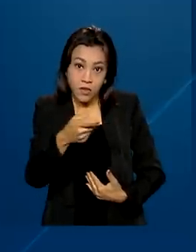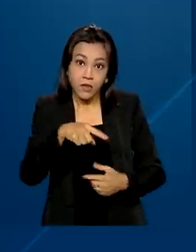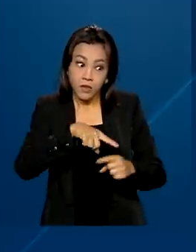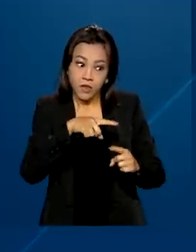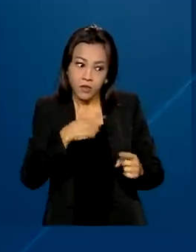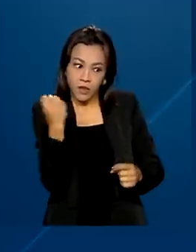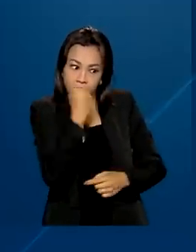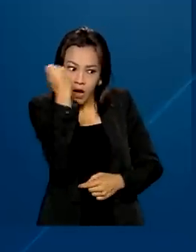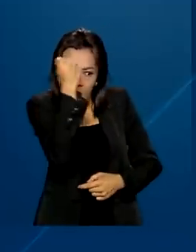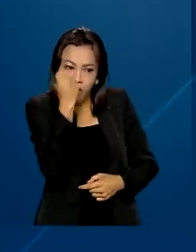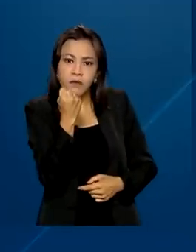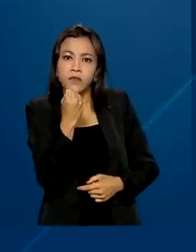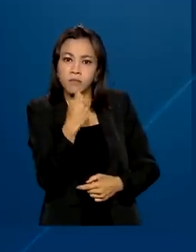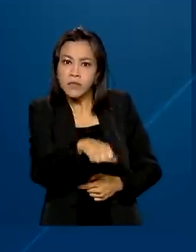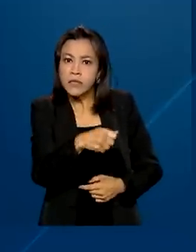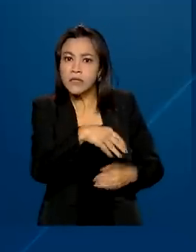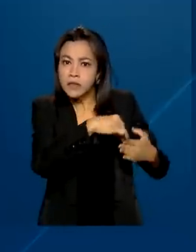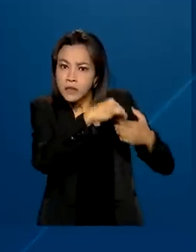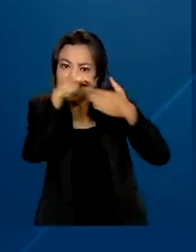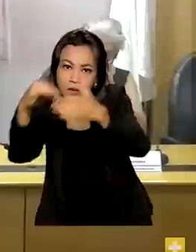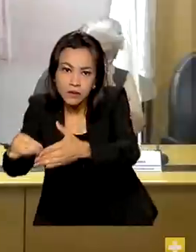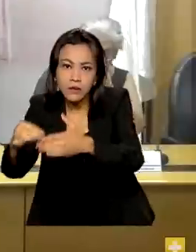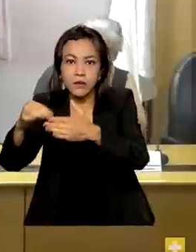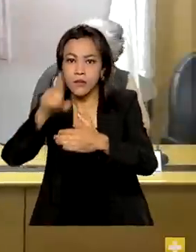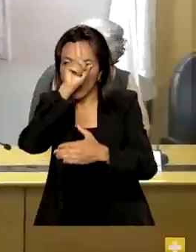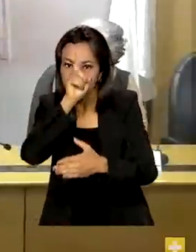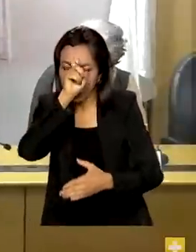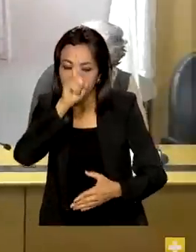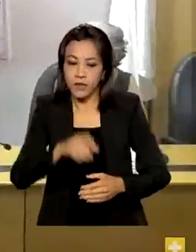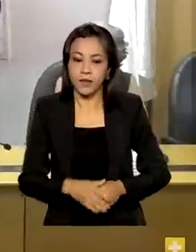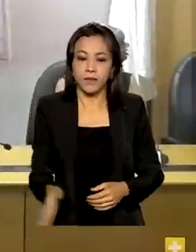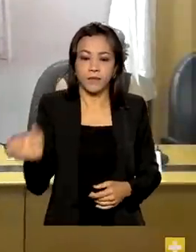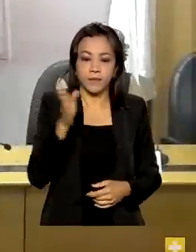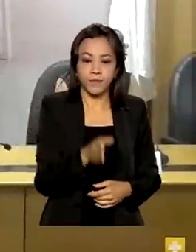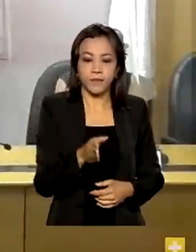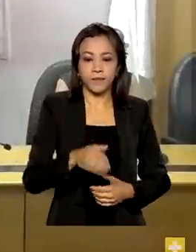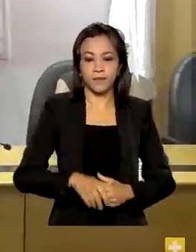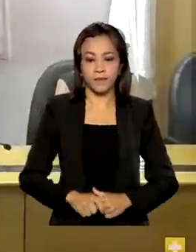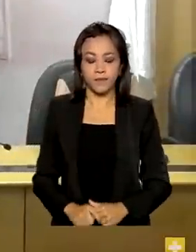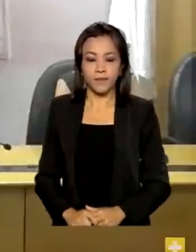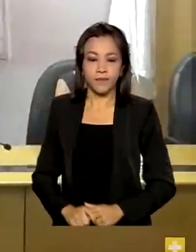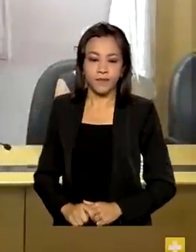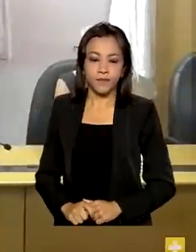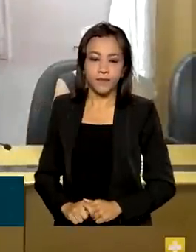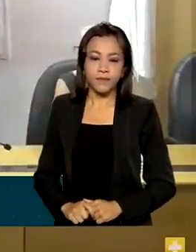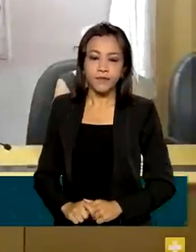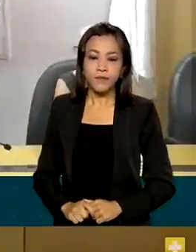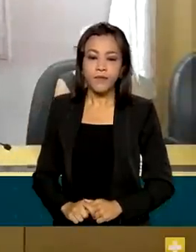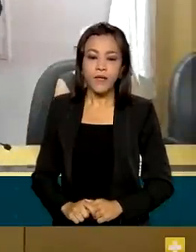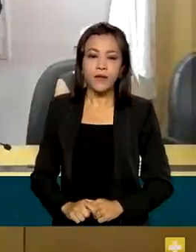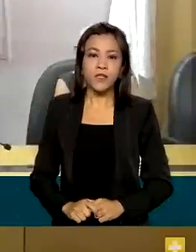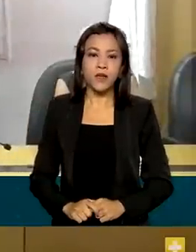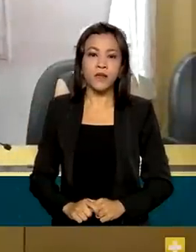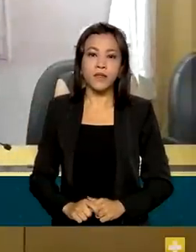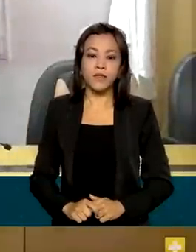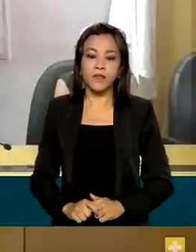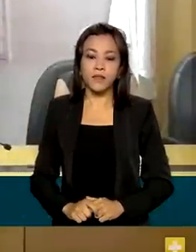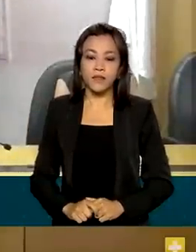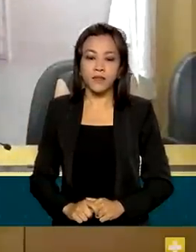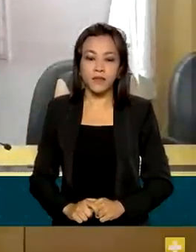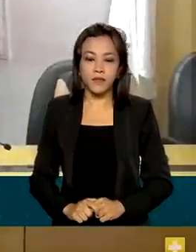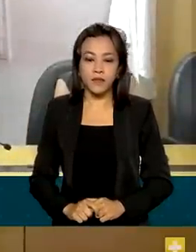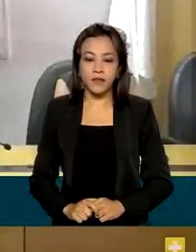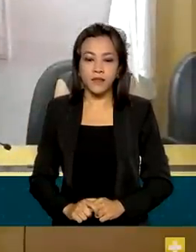acompanhadas em regime de internação hospitalar. Todas as precauções estão sendo tomadas para garantir a